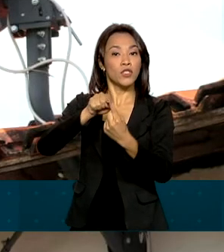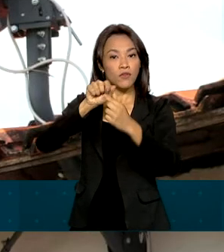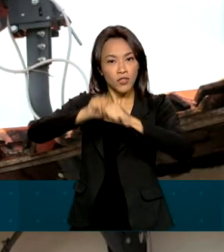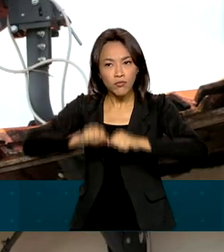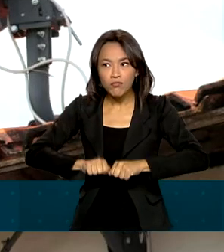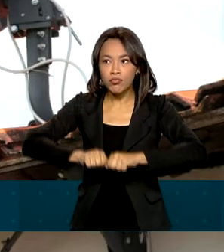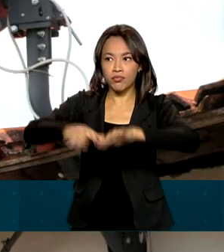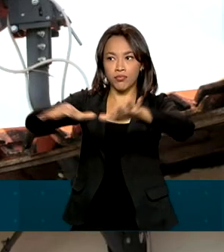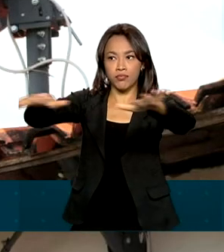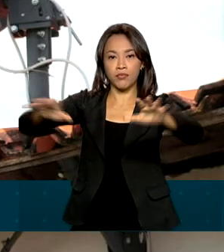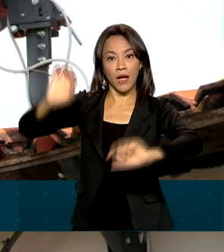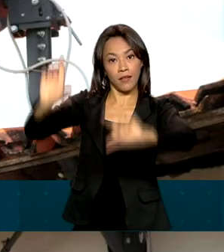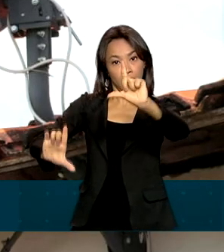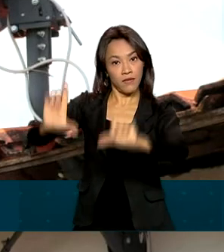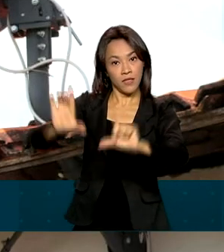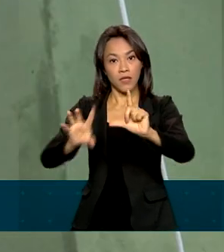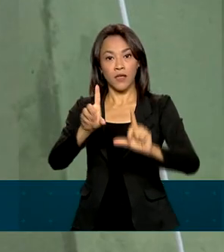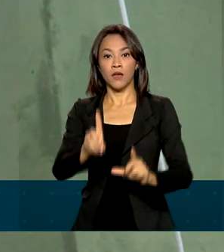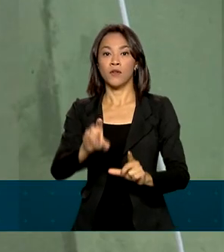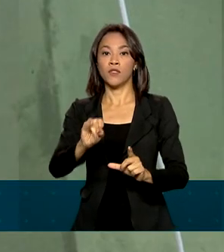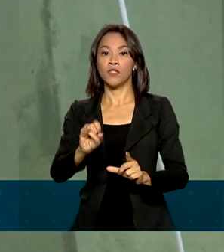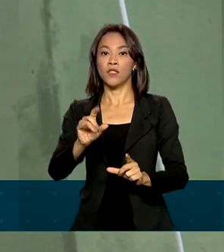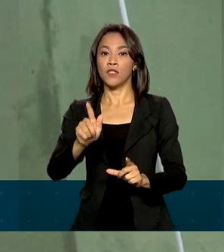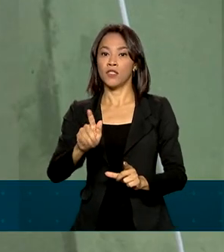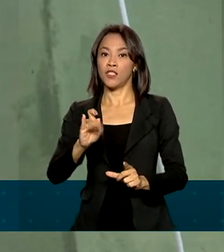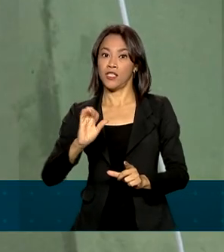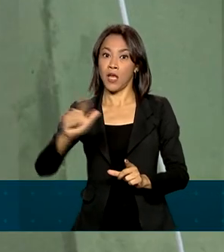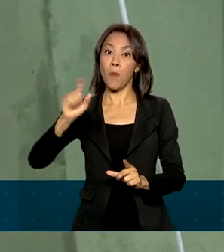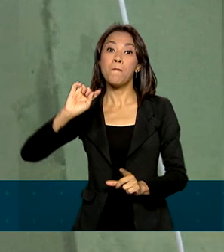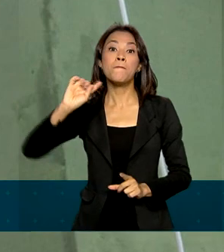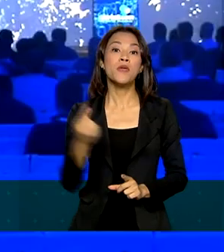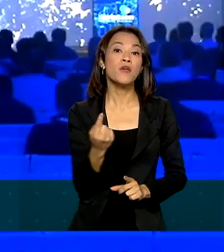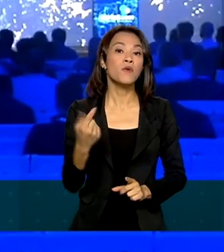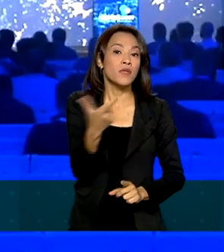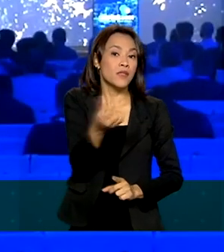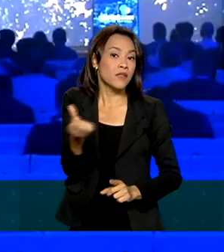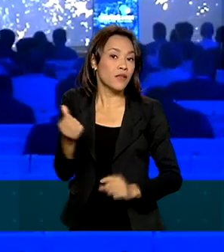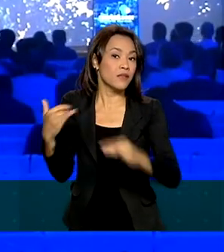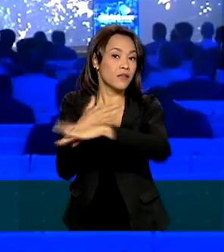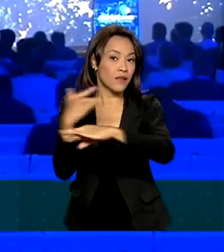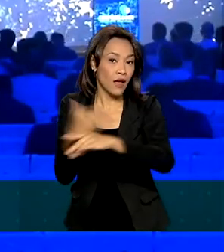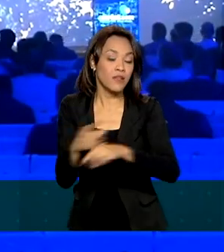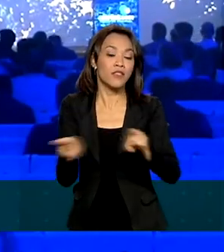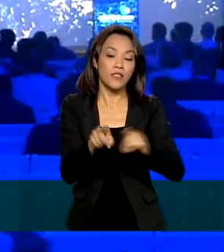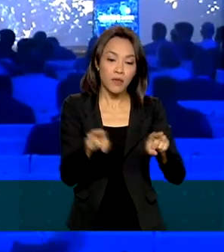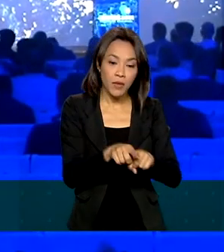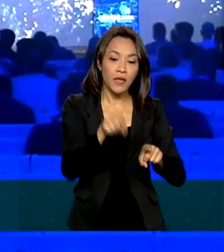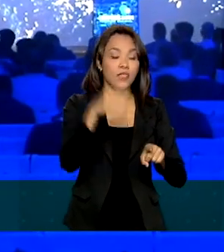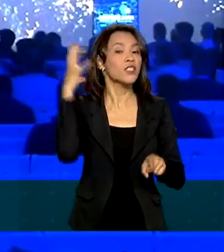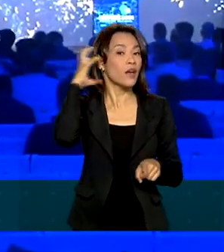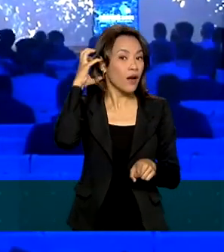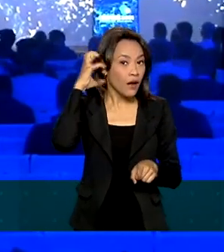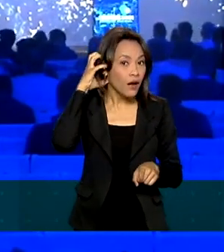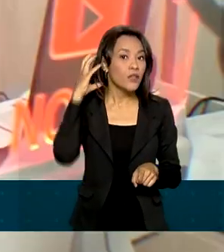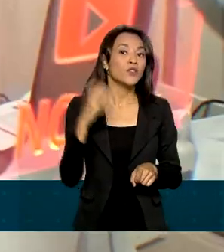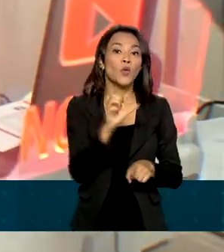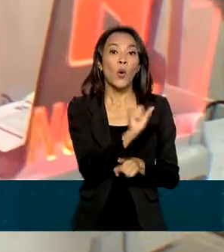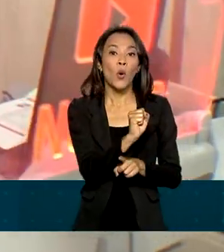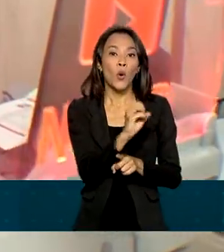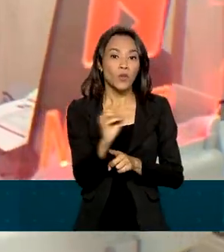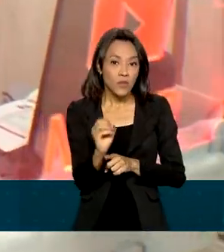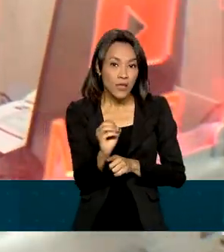digital para mais de 1.600 cidades e simplificou o processo de rádio difusão, onde 800